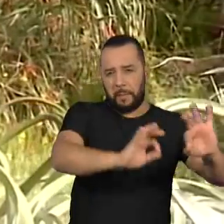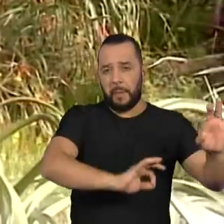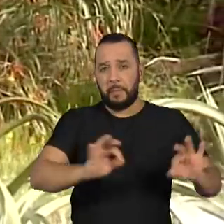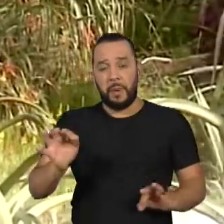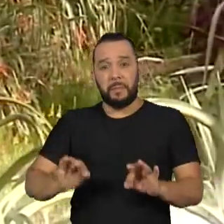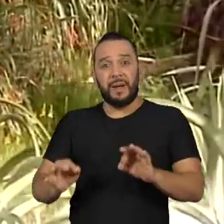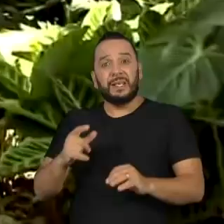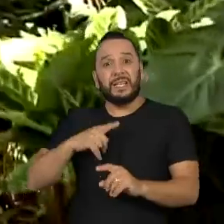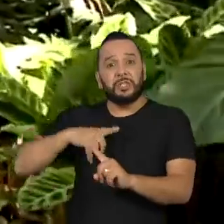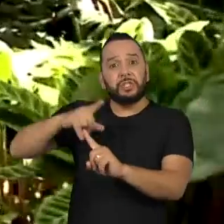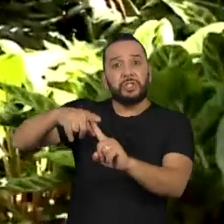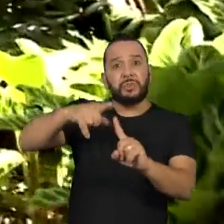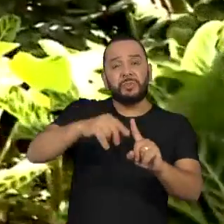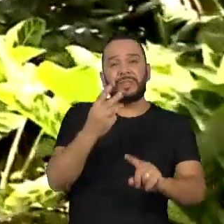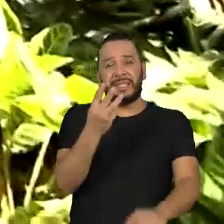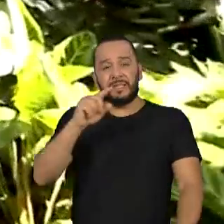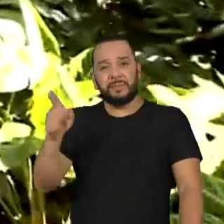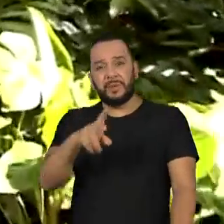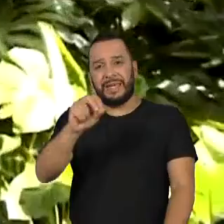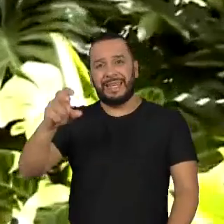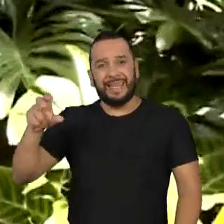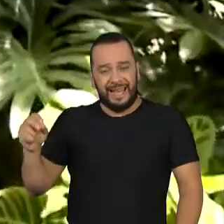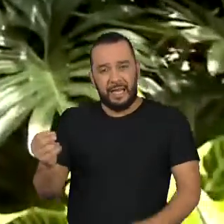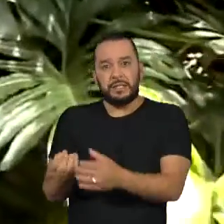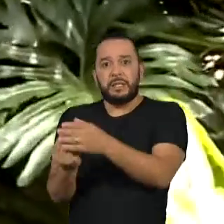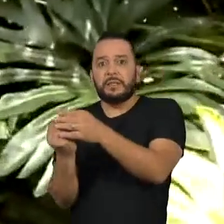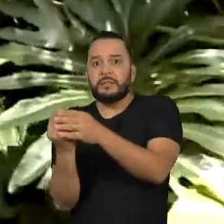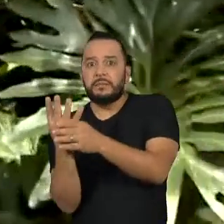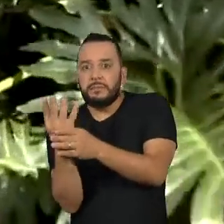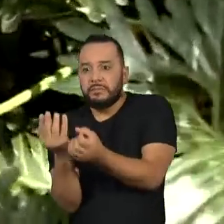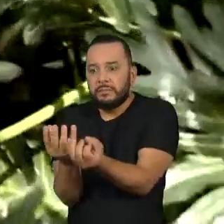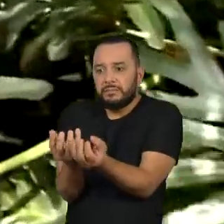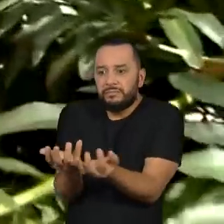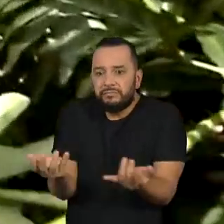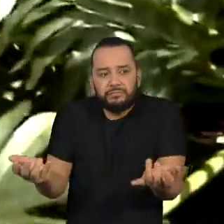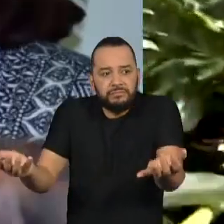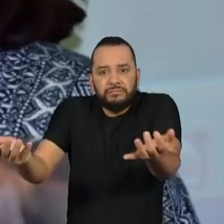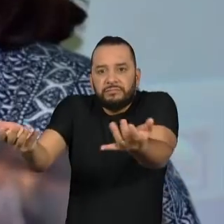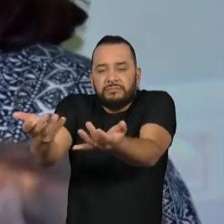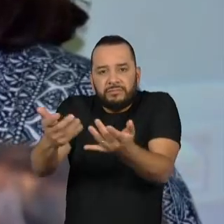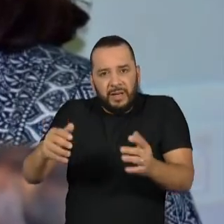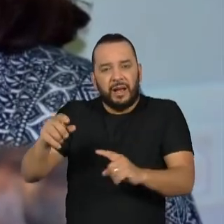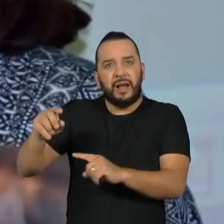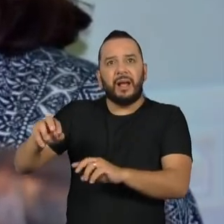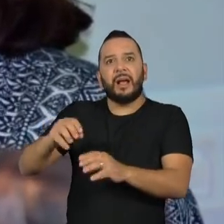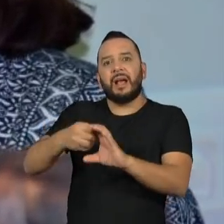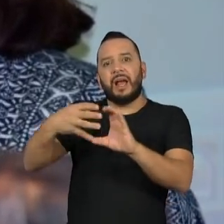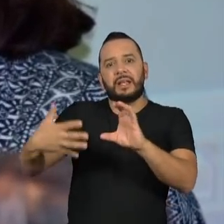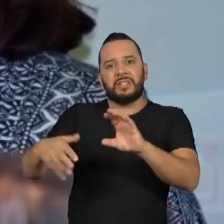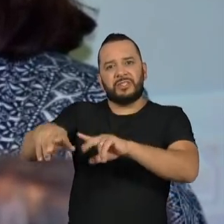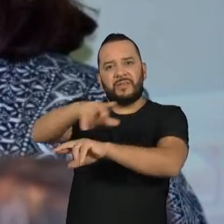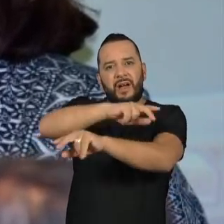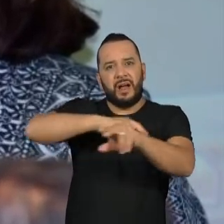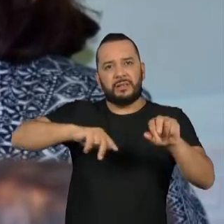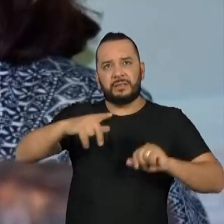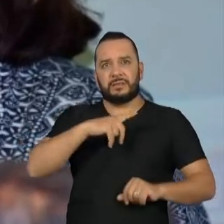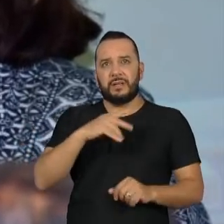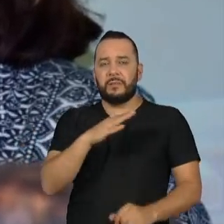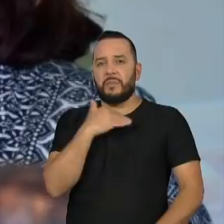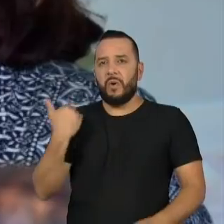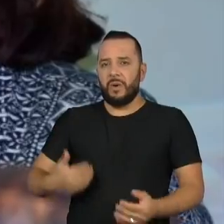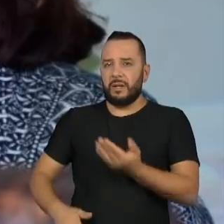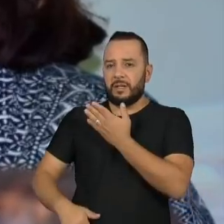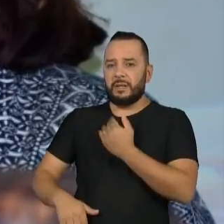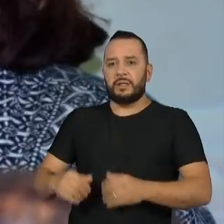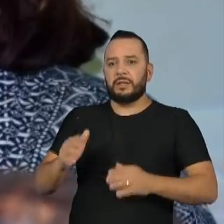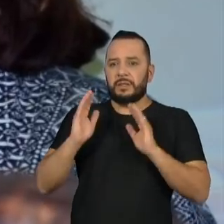espécies de plantas tropicais e subtropicais. Morre em São Paulo vítima de câncer de pâncreas